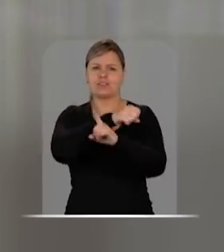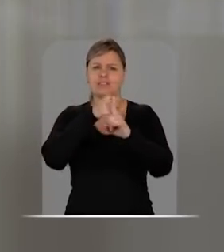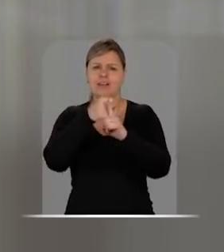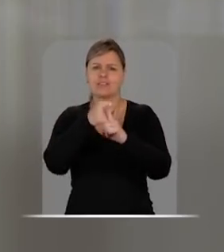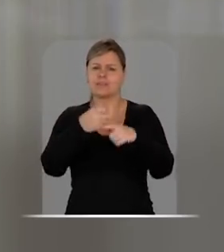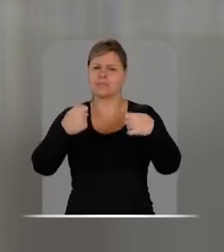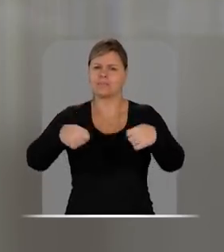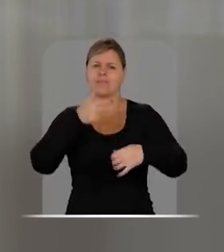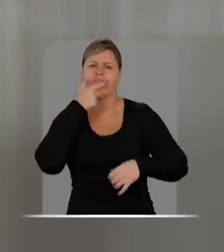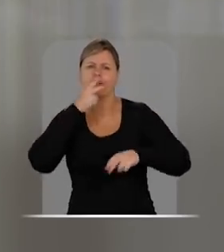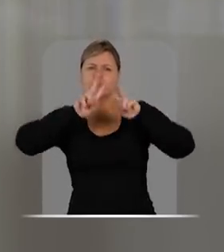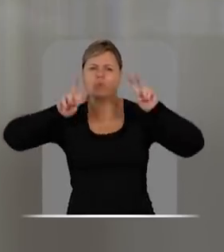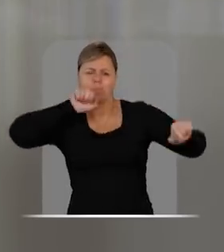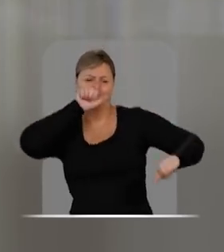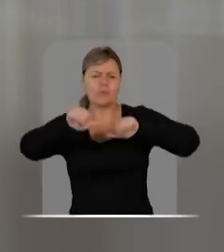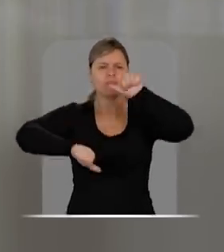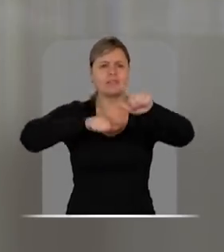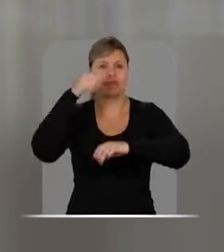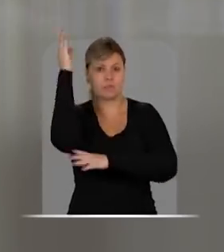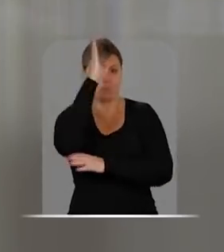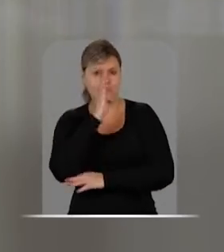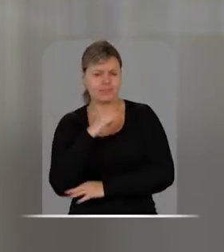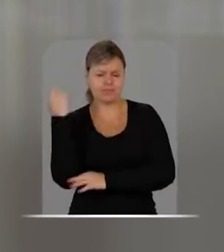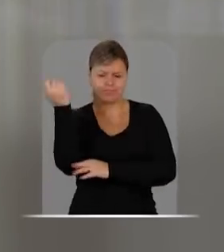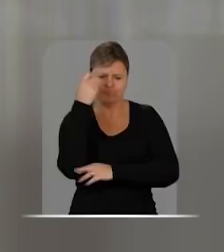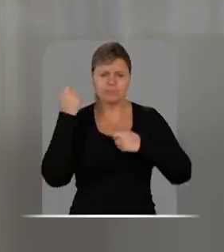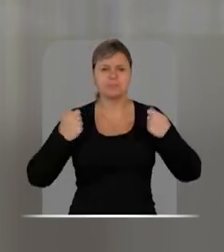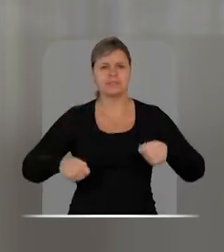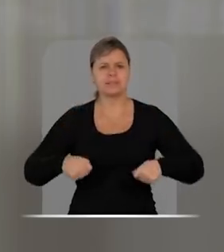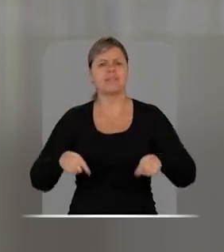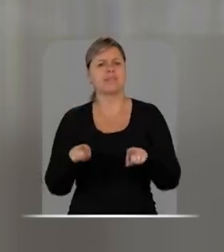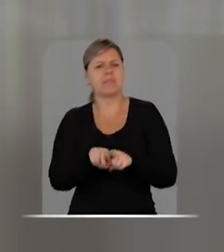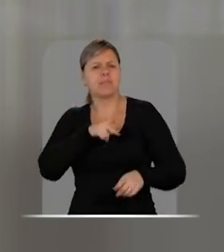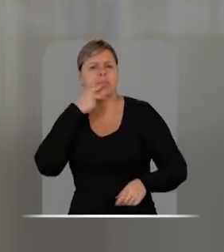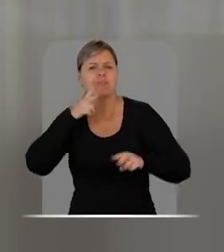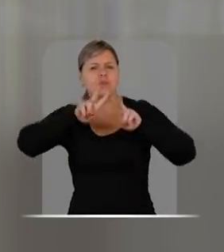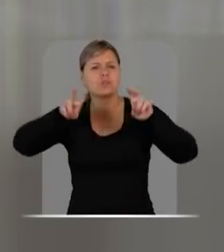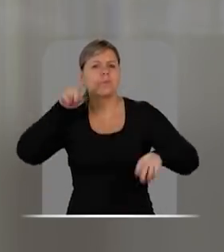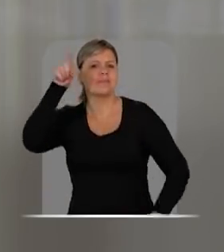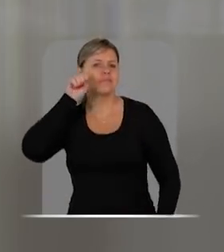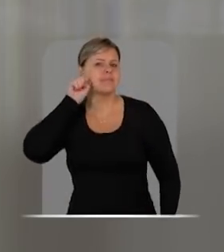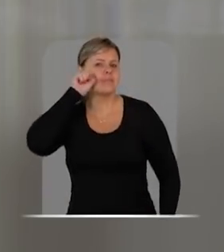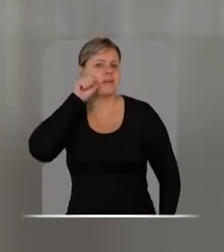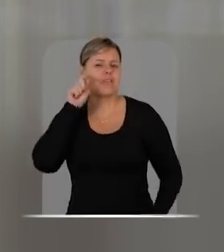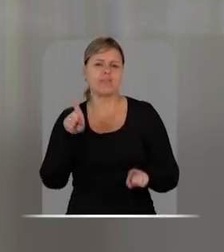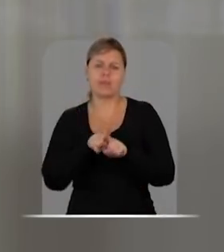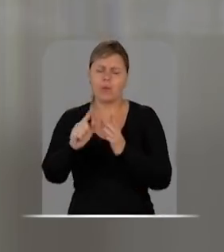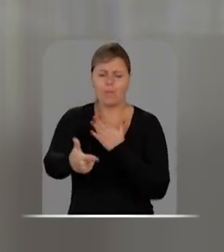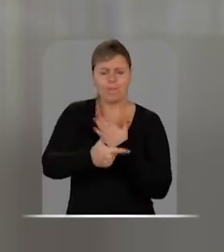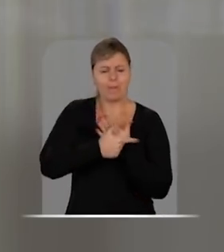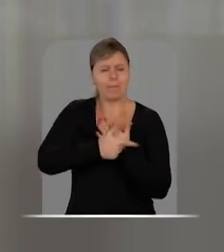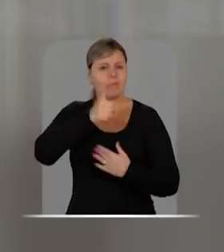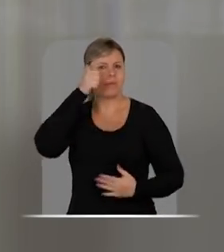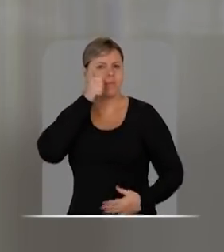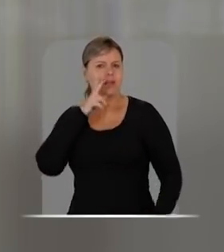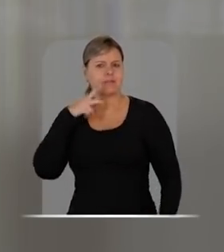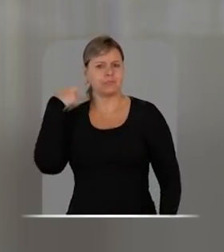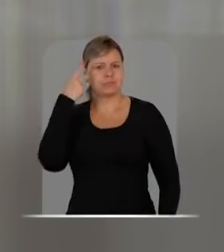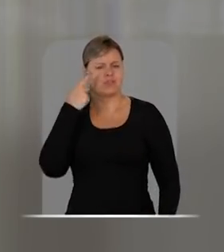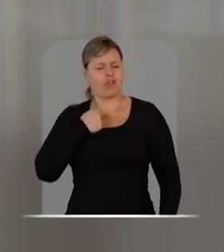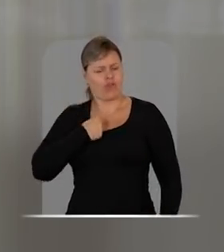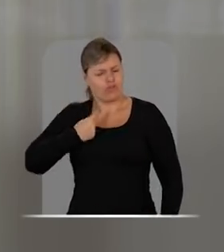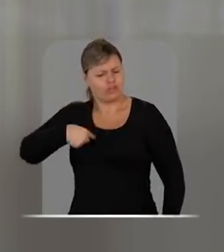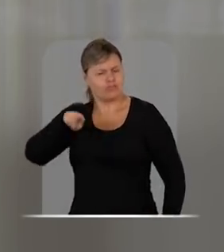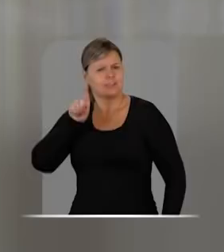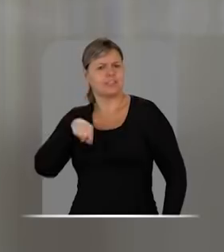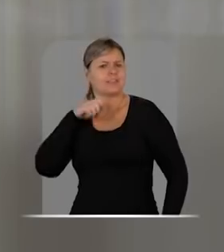para falar de mudanças que o Brasil e o Rio Grande precisam. Para falar sobre o Senado e o papel da mulher na política.